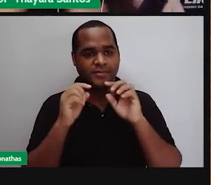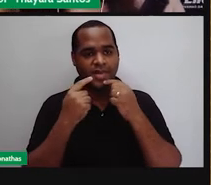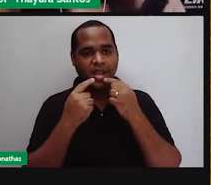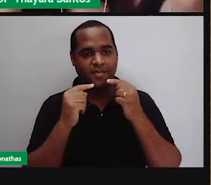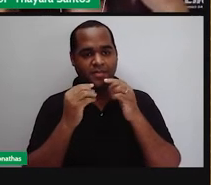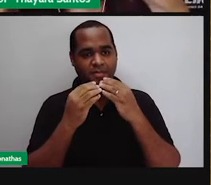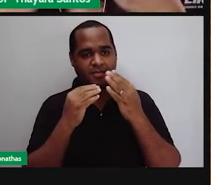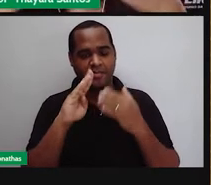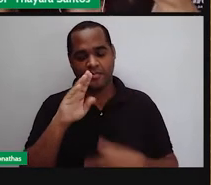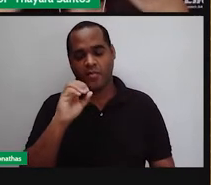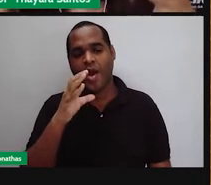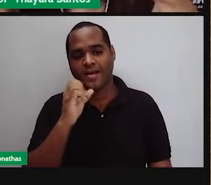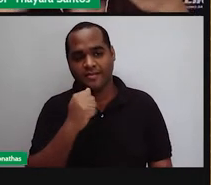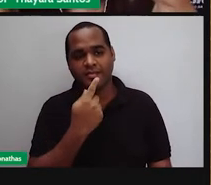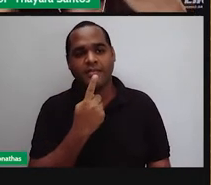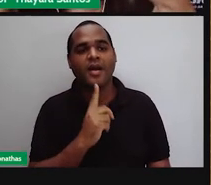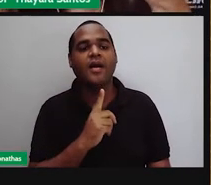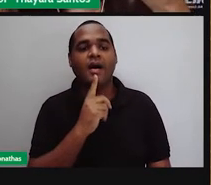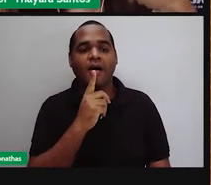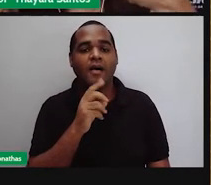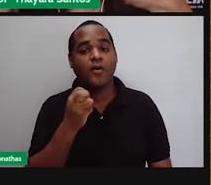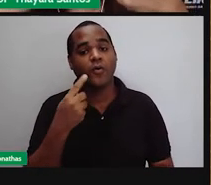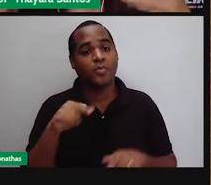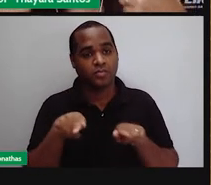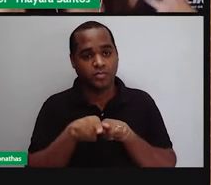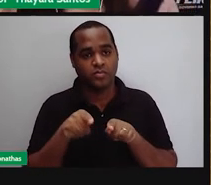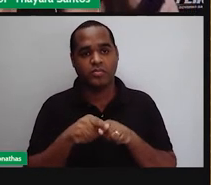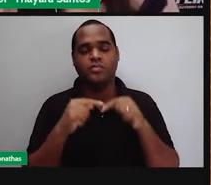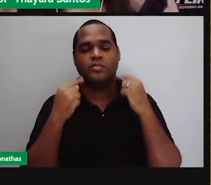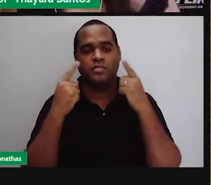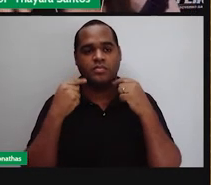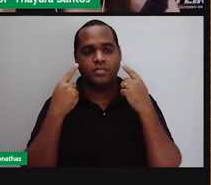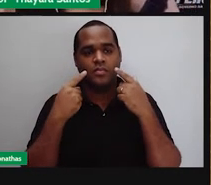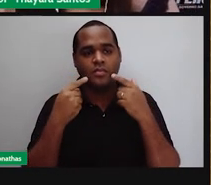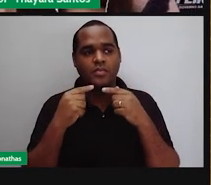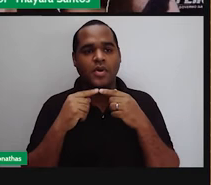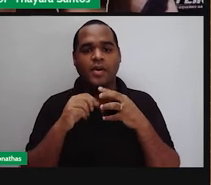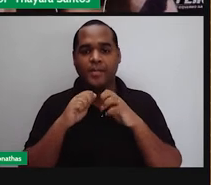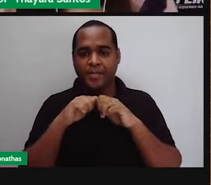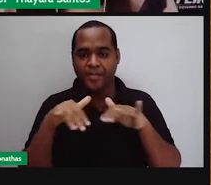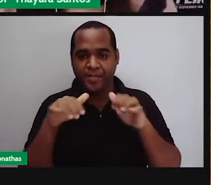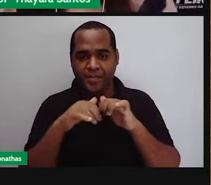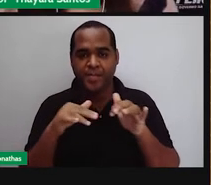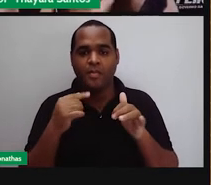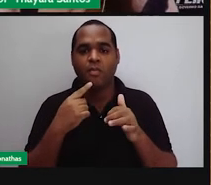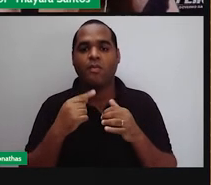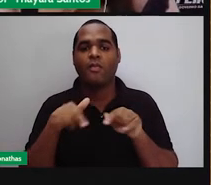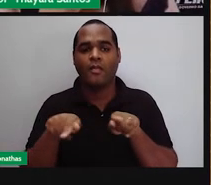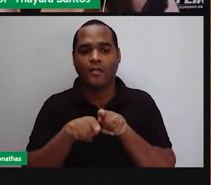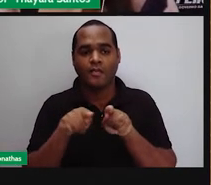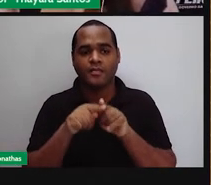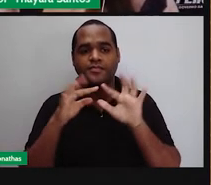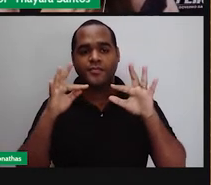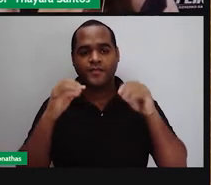boca, ou pode estar distribuída aqui também, nessa região da bochecha, pode também ter papila gustativa lá no finalzinho, na